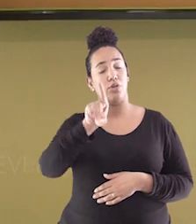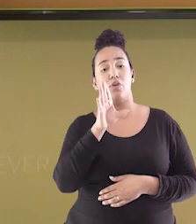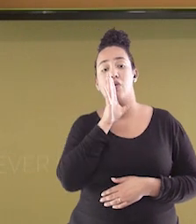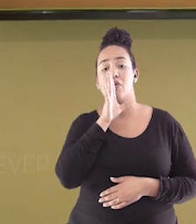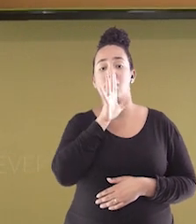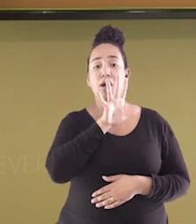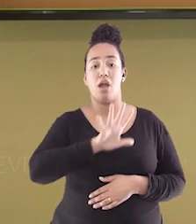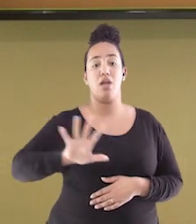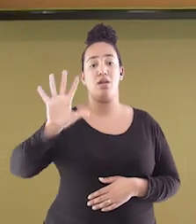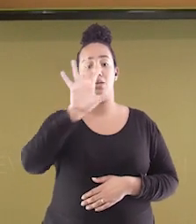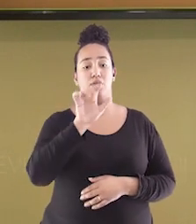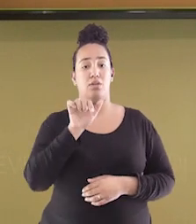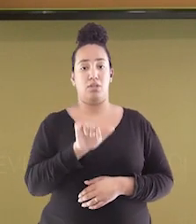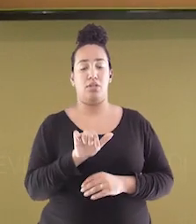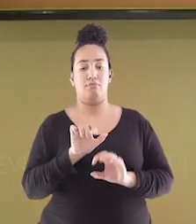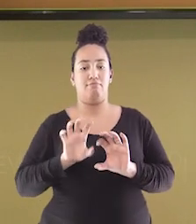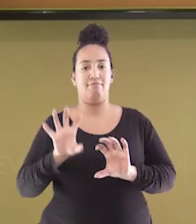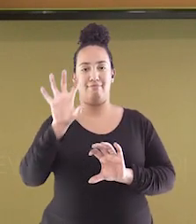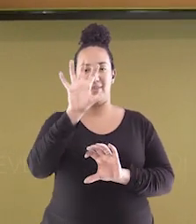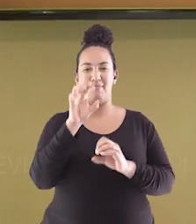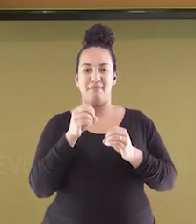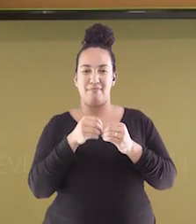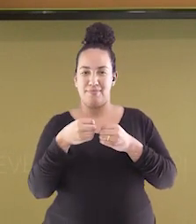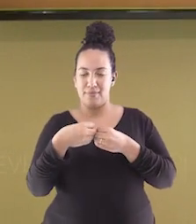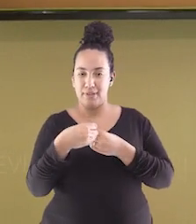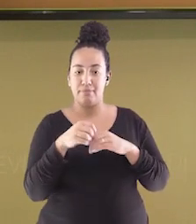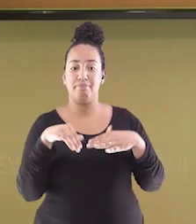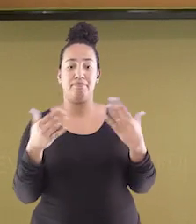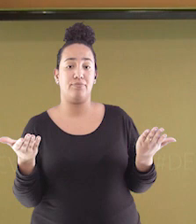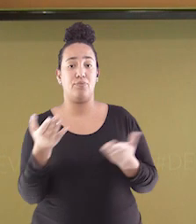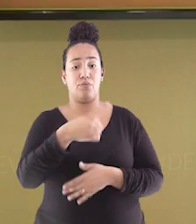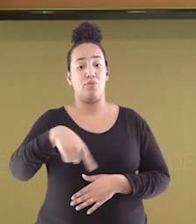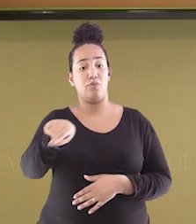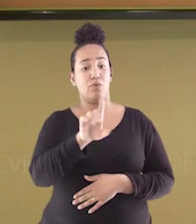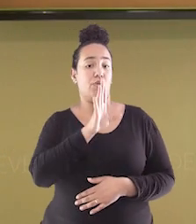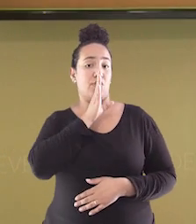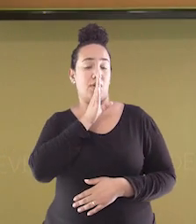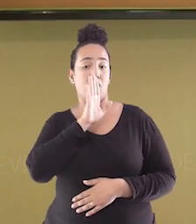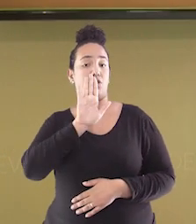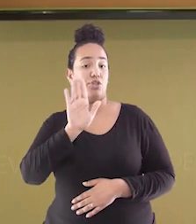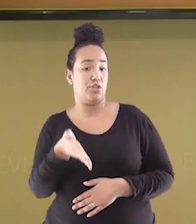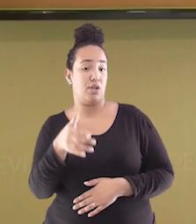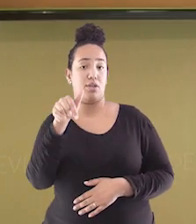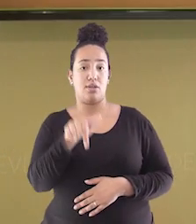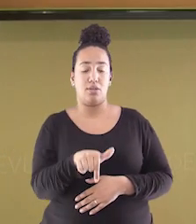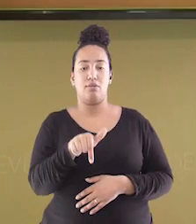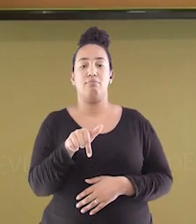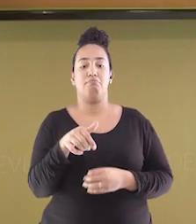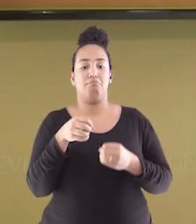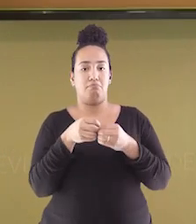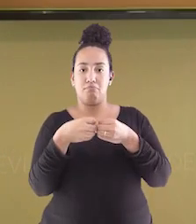região por grande vitória. Agora que já vimos quais são os municípios da região